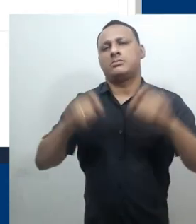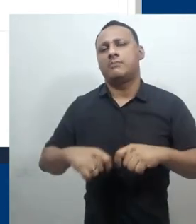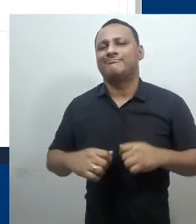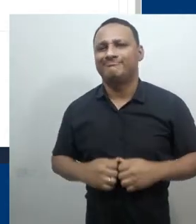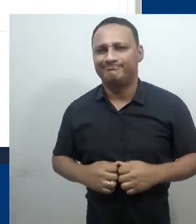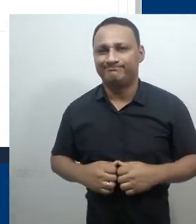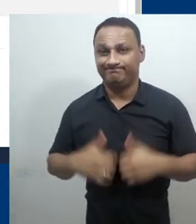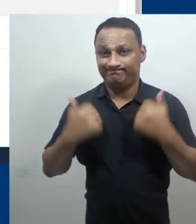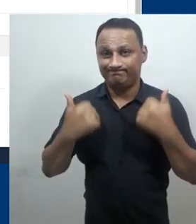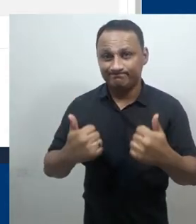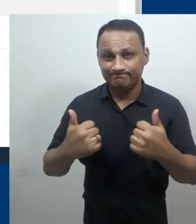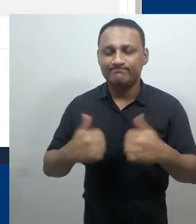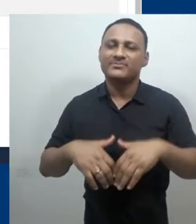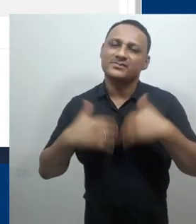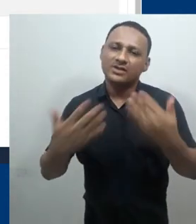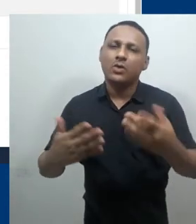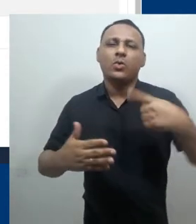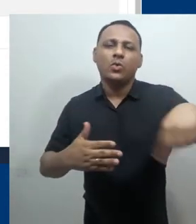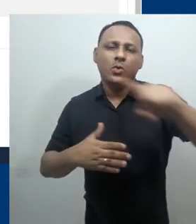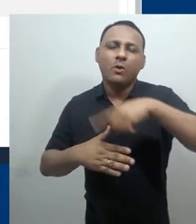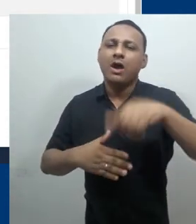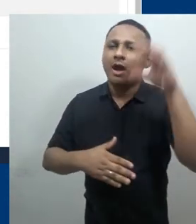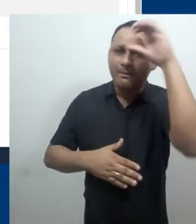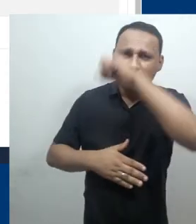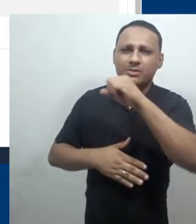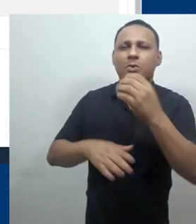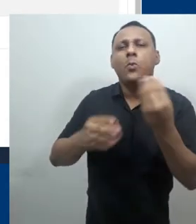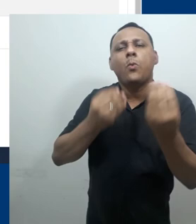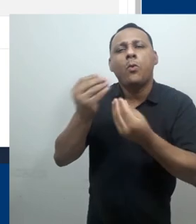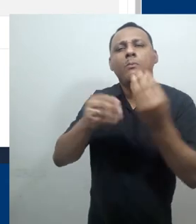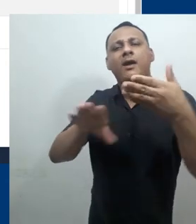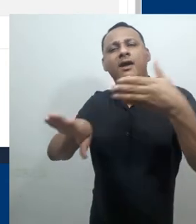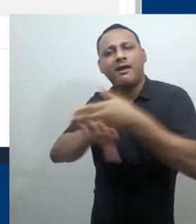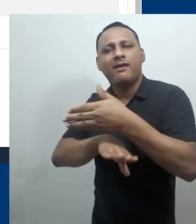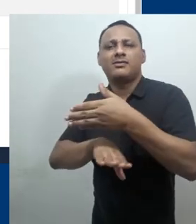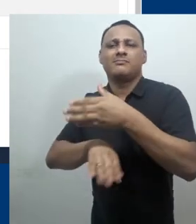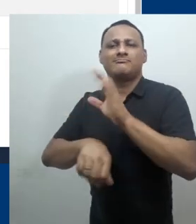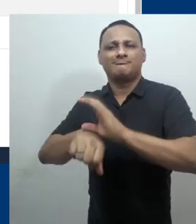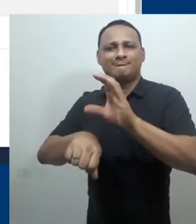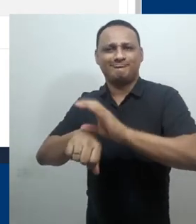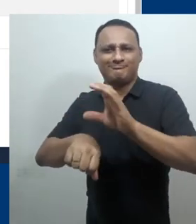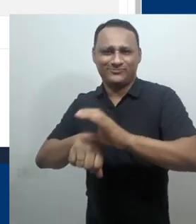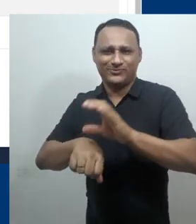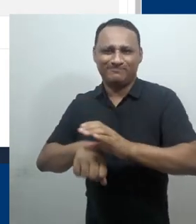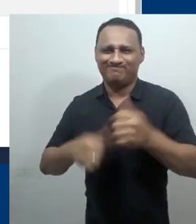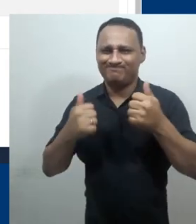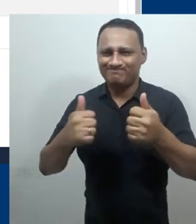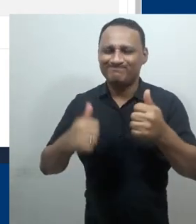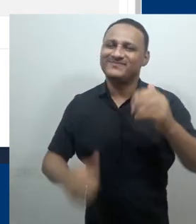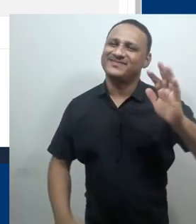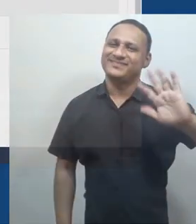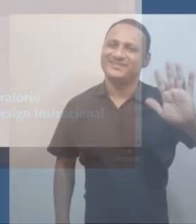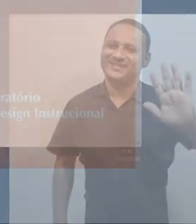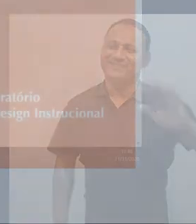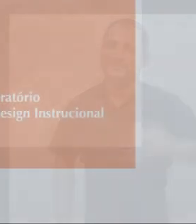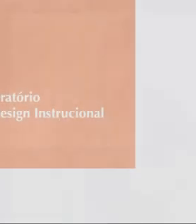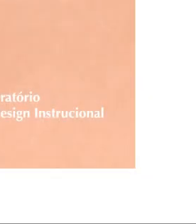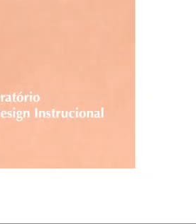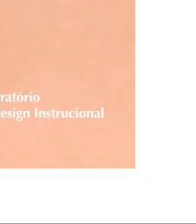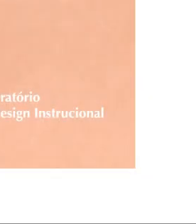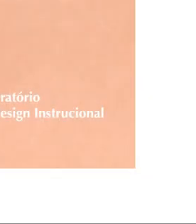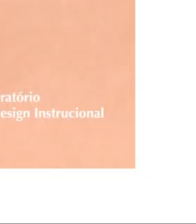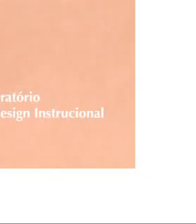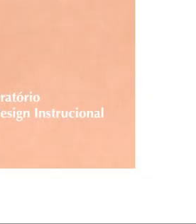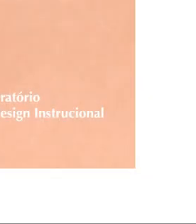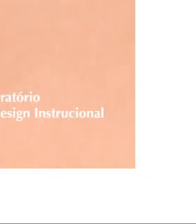Com isso, aprendemos a acessar a página de participantes de um curso ou disciplina. Até a próxima